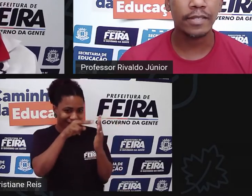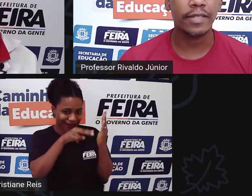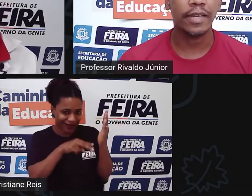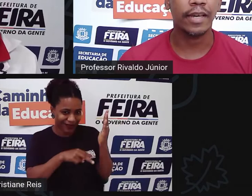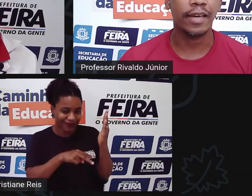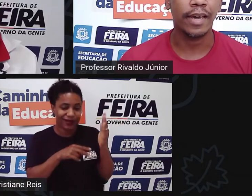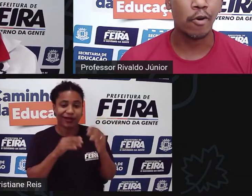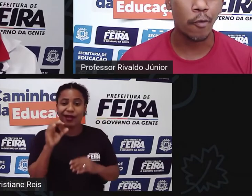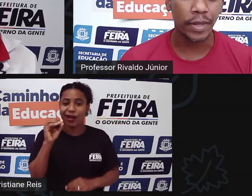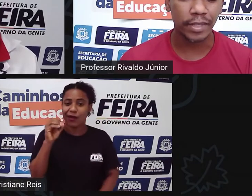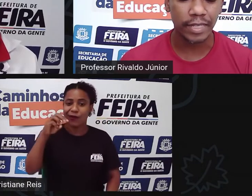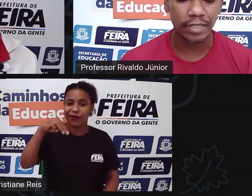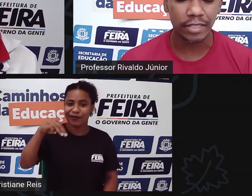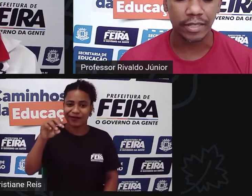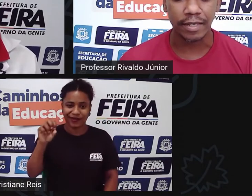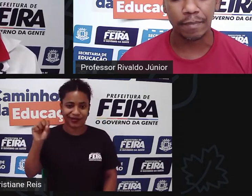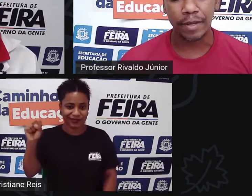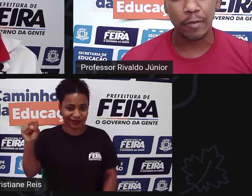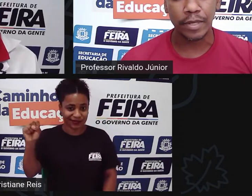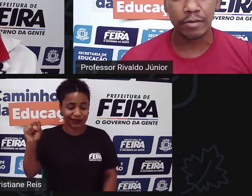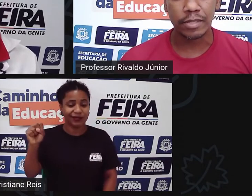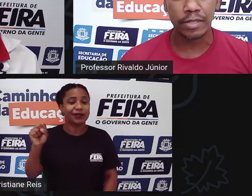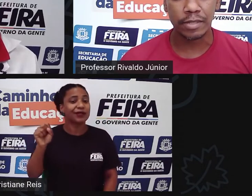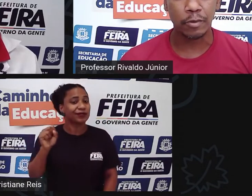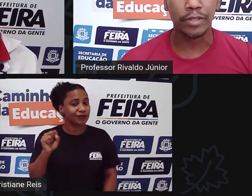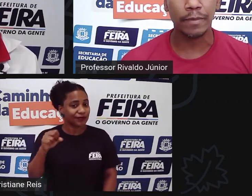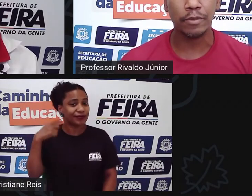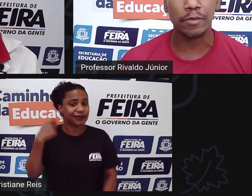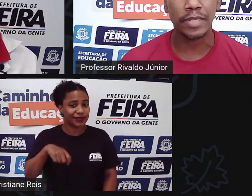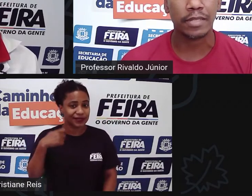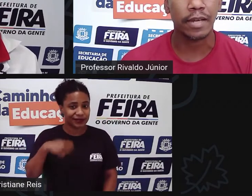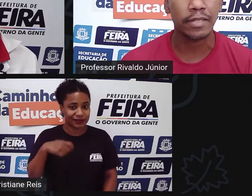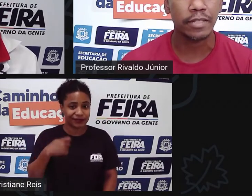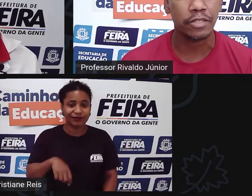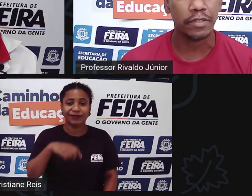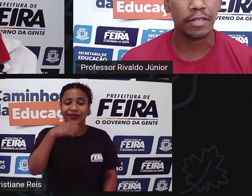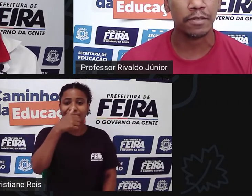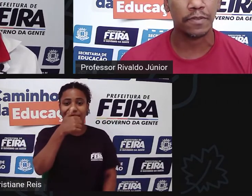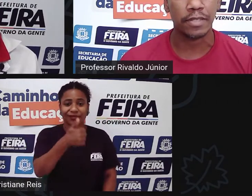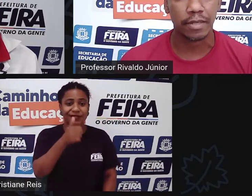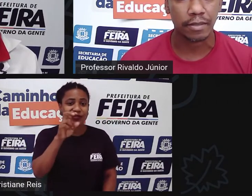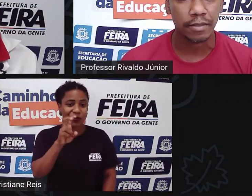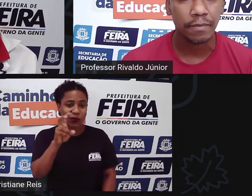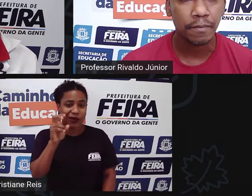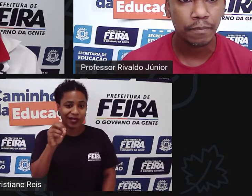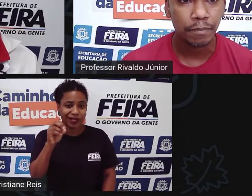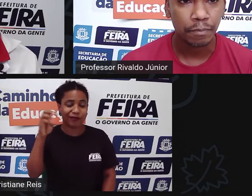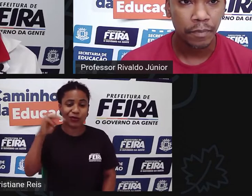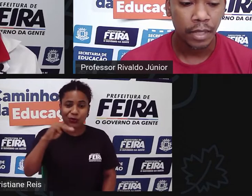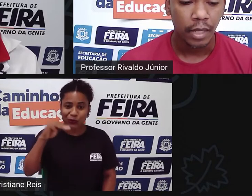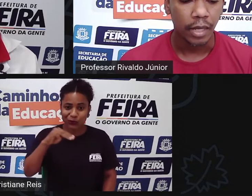OMS recomenda que a gente tenha pelo menos 150 minutos mensais de atividades físicas.